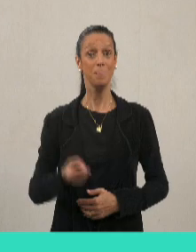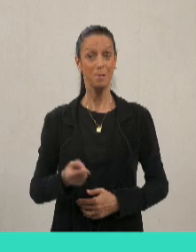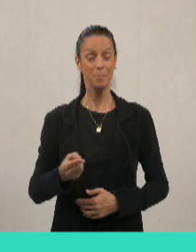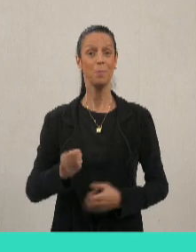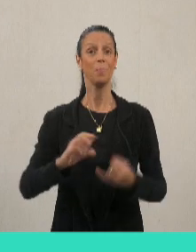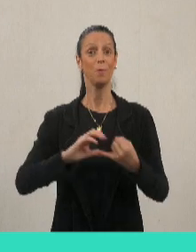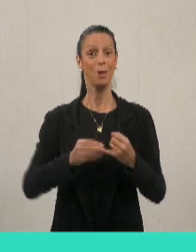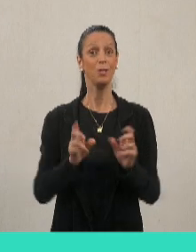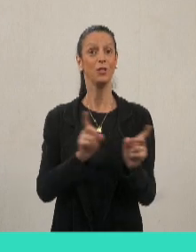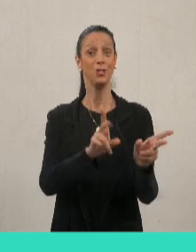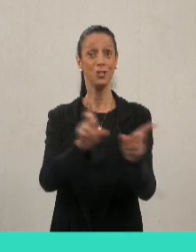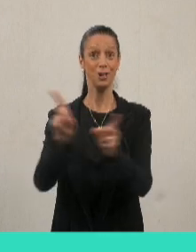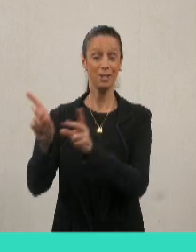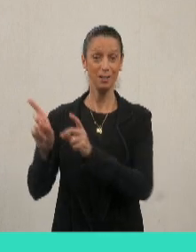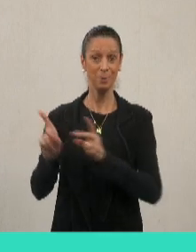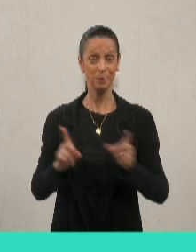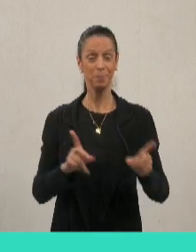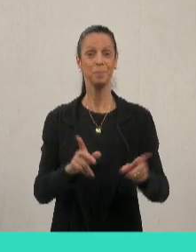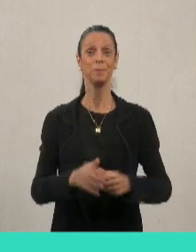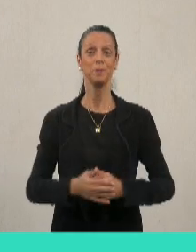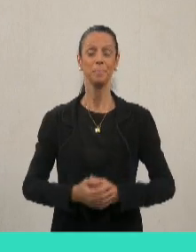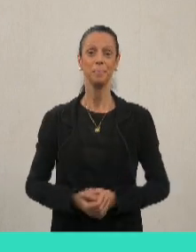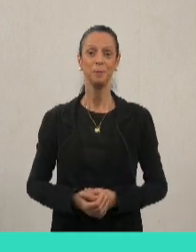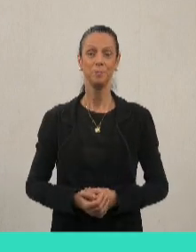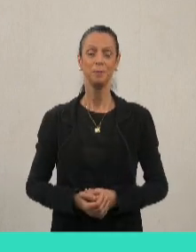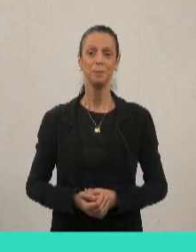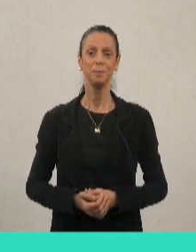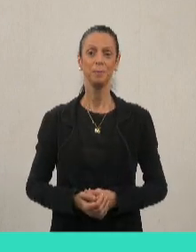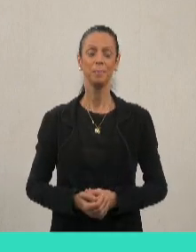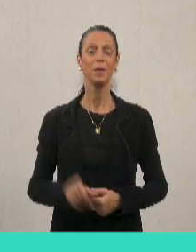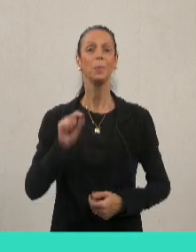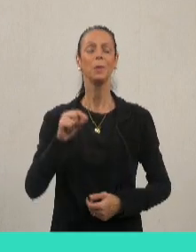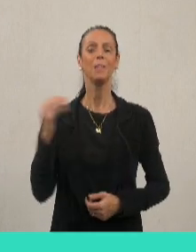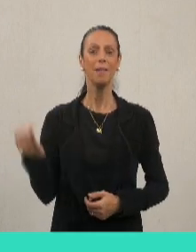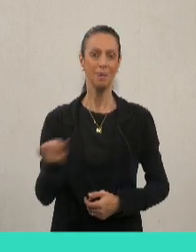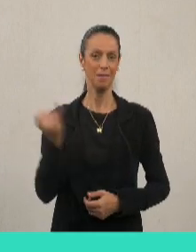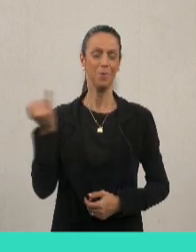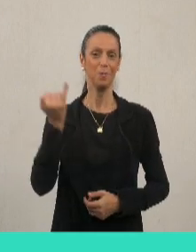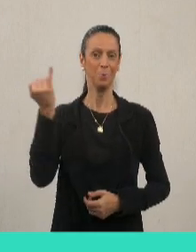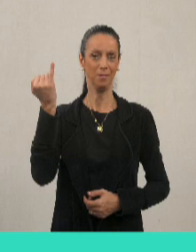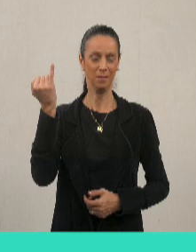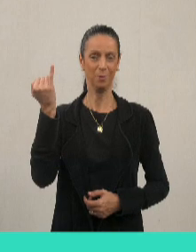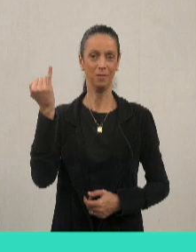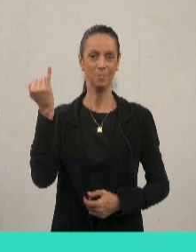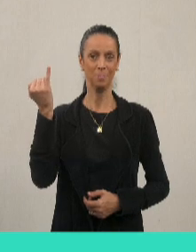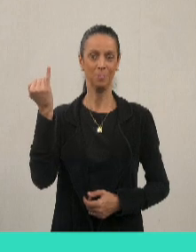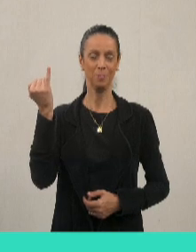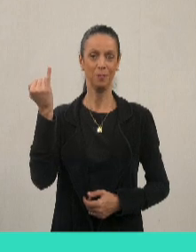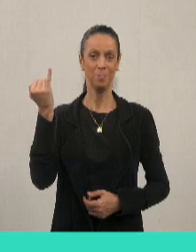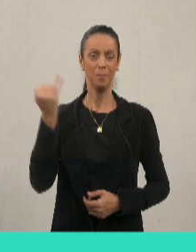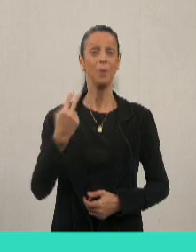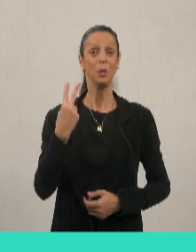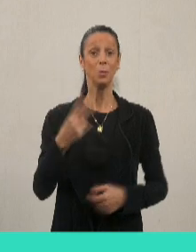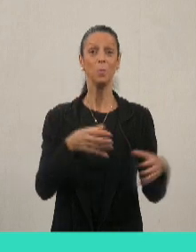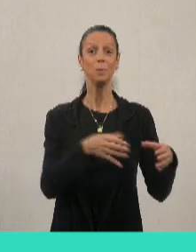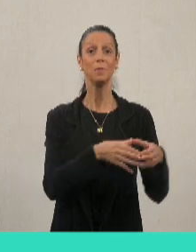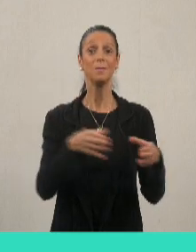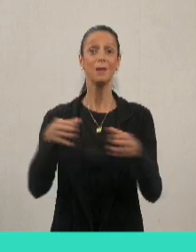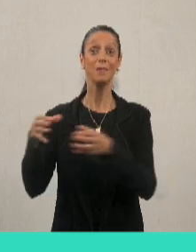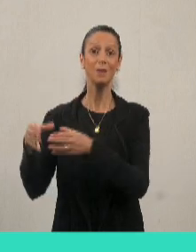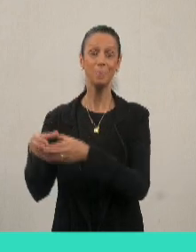né, e o importante aí foi assim, duas equipes,